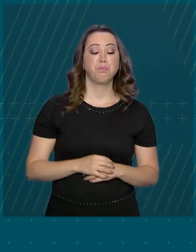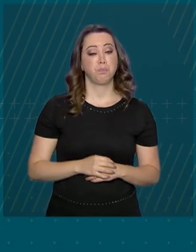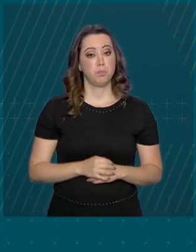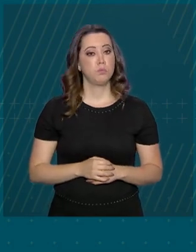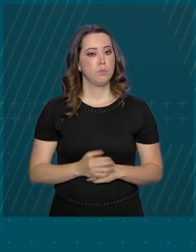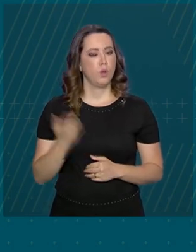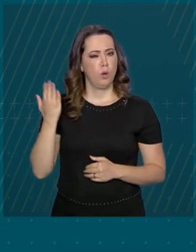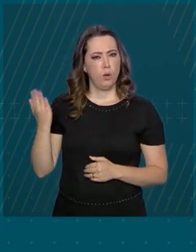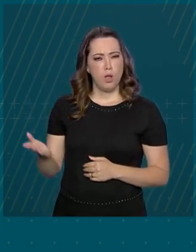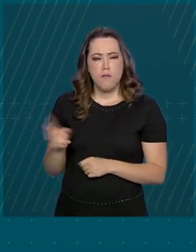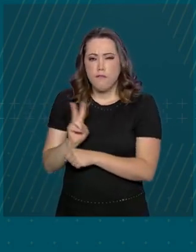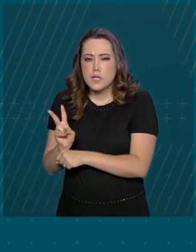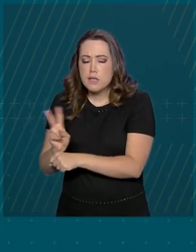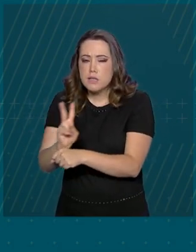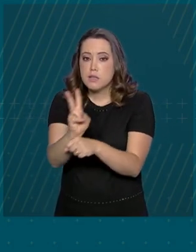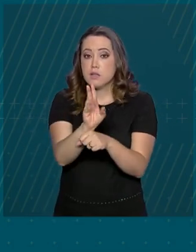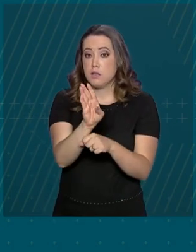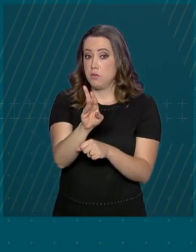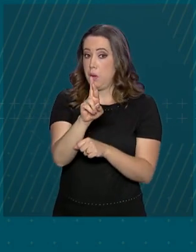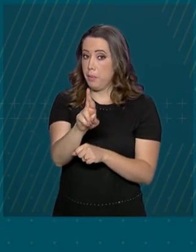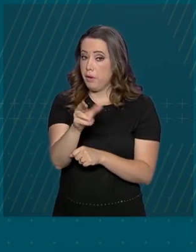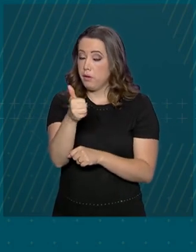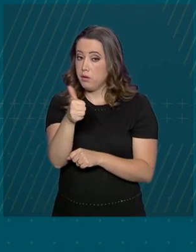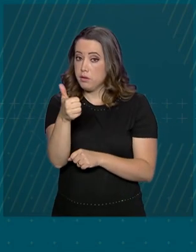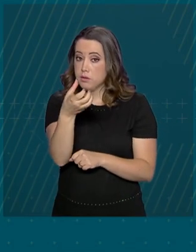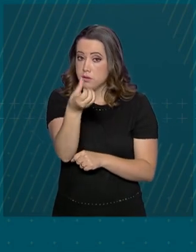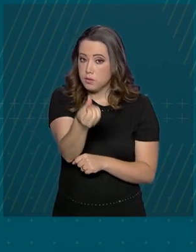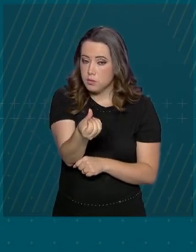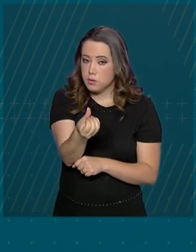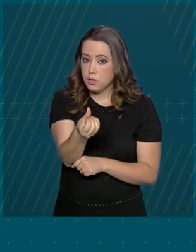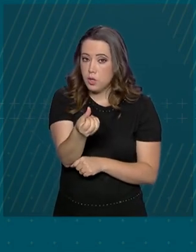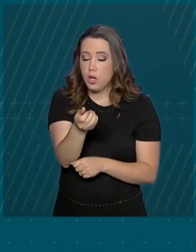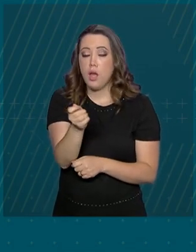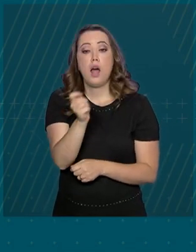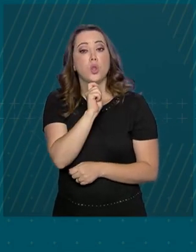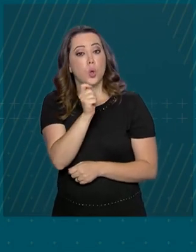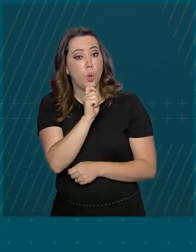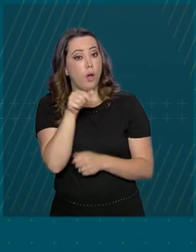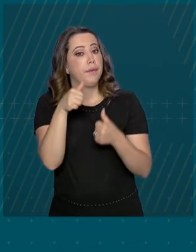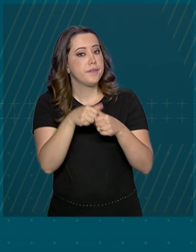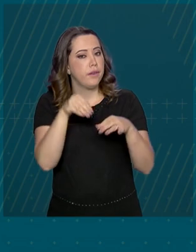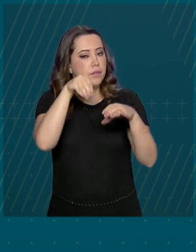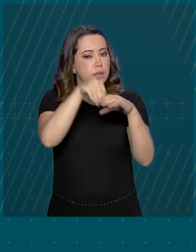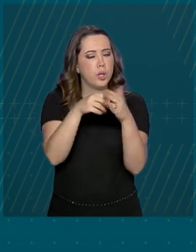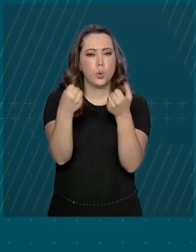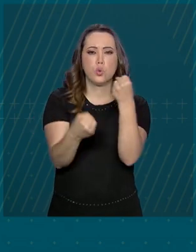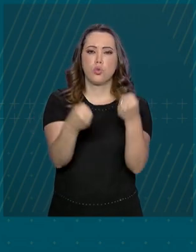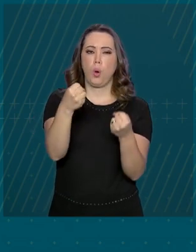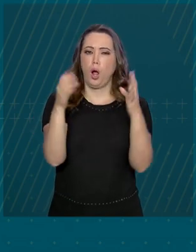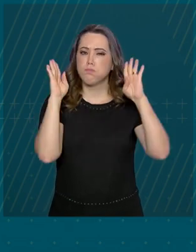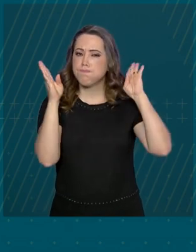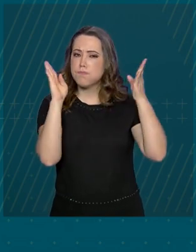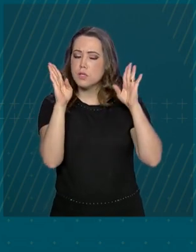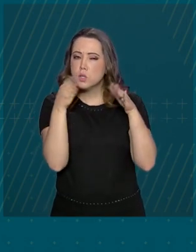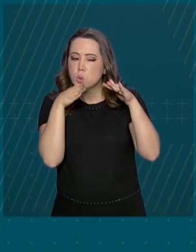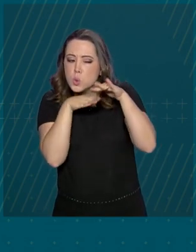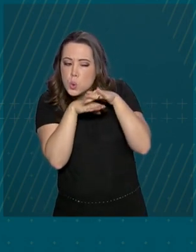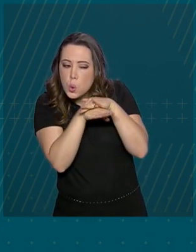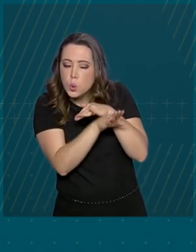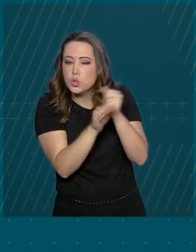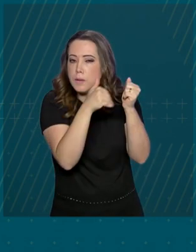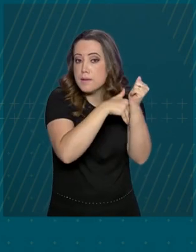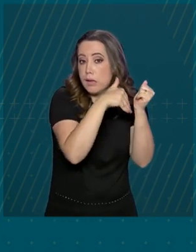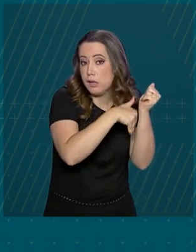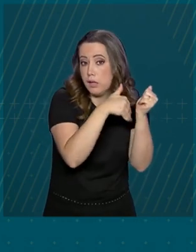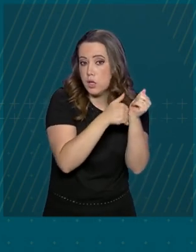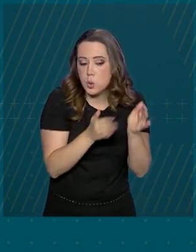Foi durante uma fiscalização na BR-116. A droga estava numa caminhonete, escondida num compartimento oculto,